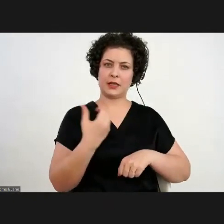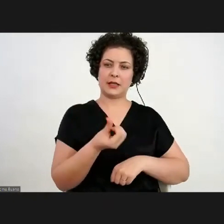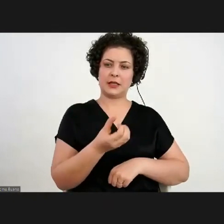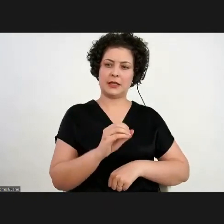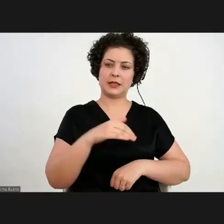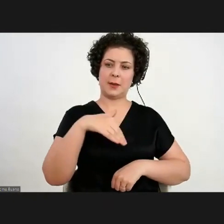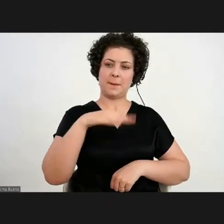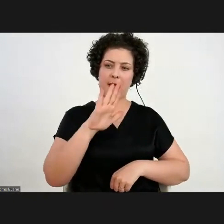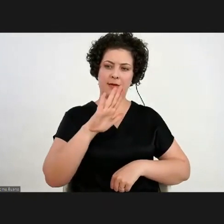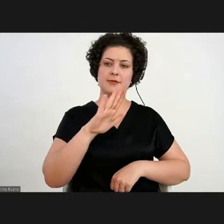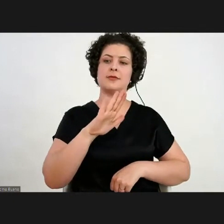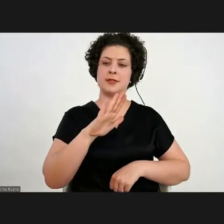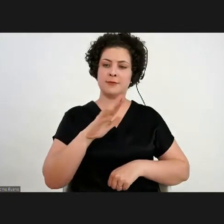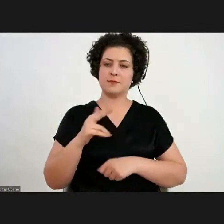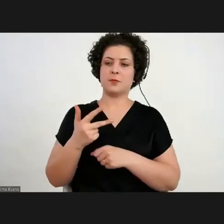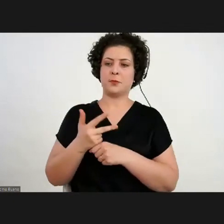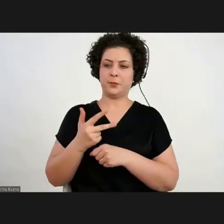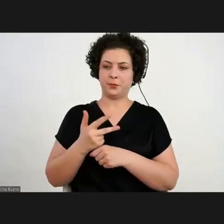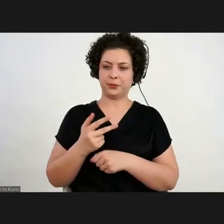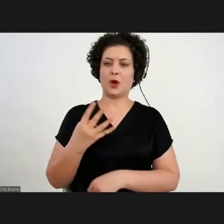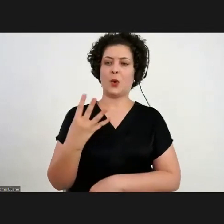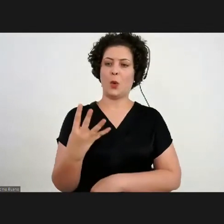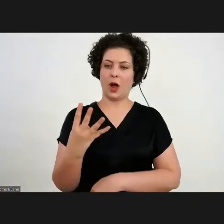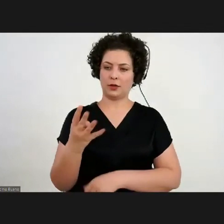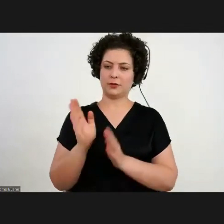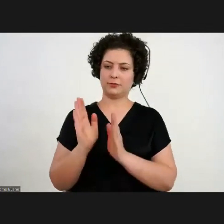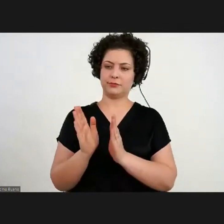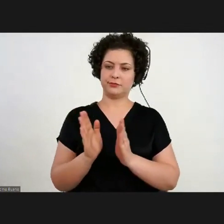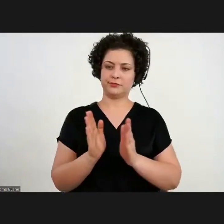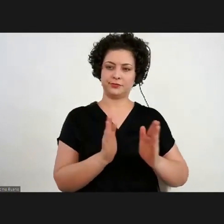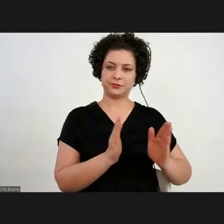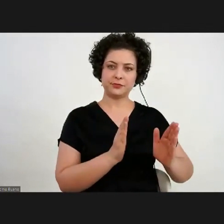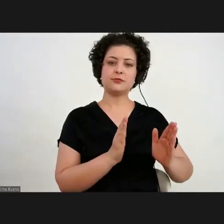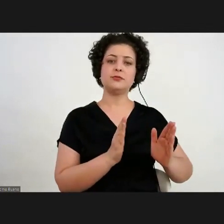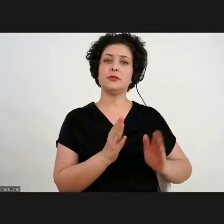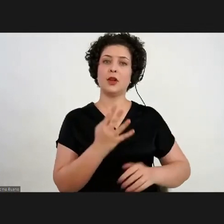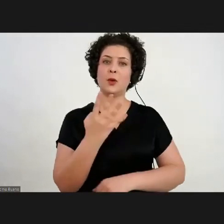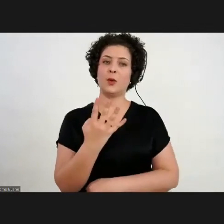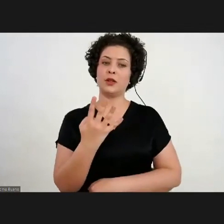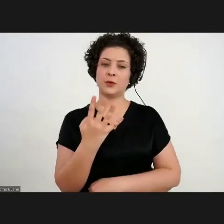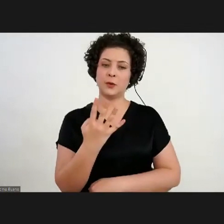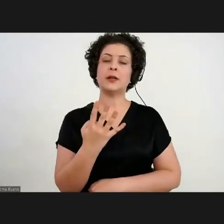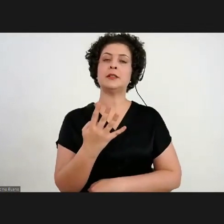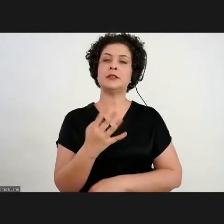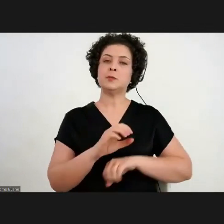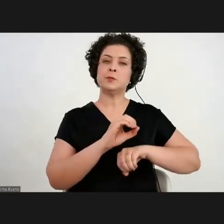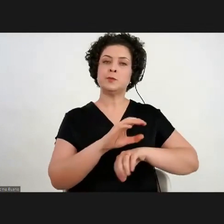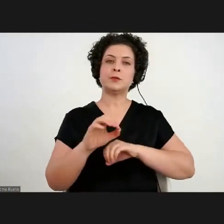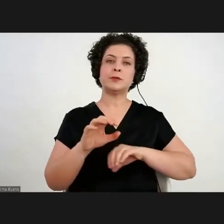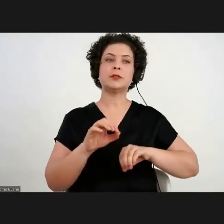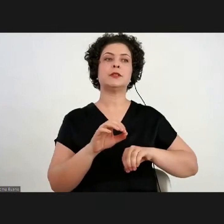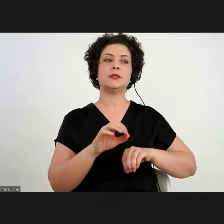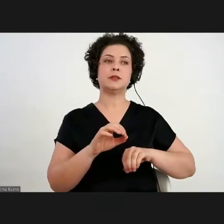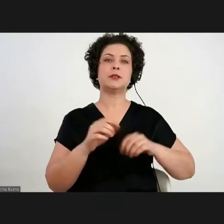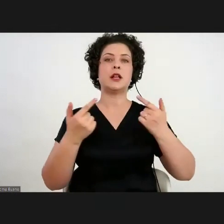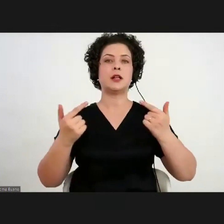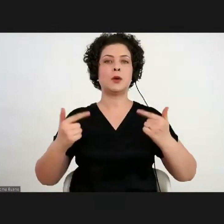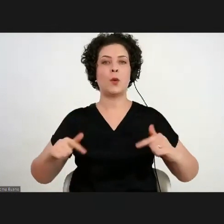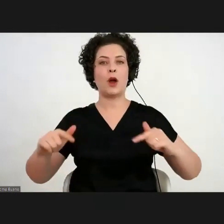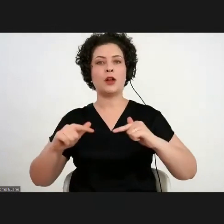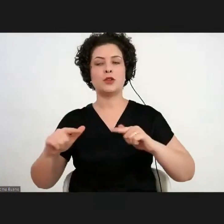composto por quatro módulos ministrados pelos quatro educadores do museu, nas linguagens de